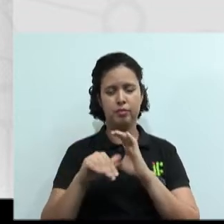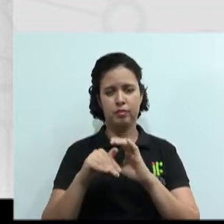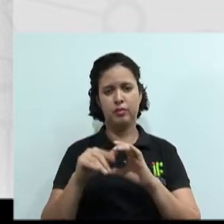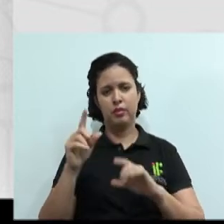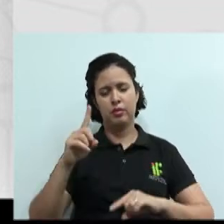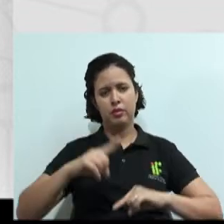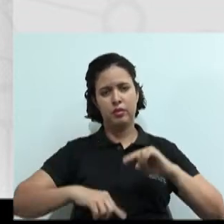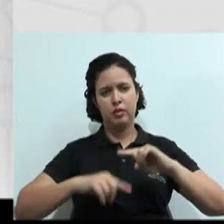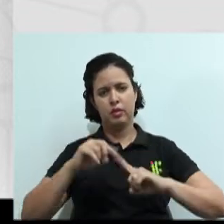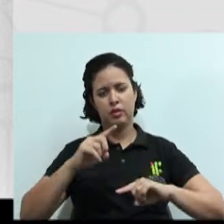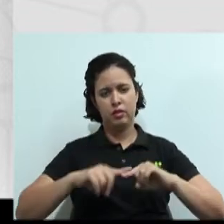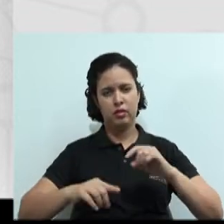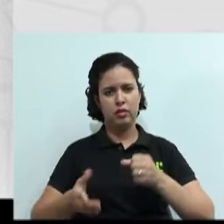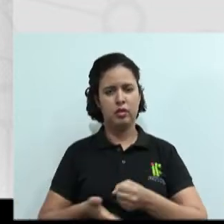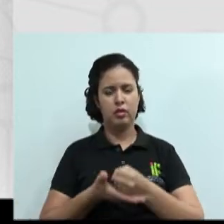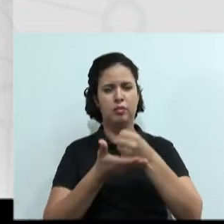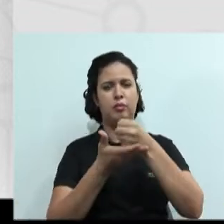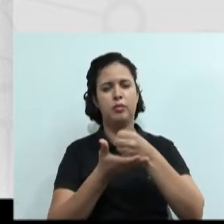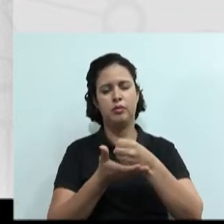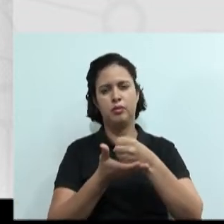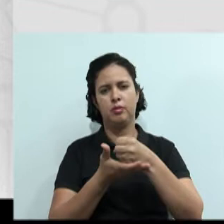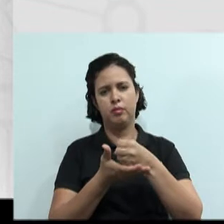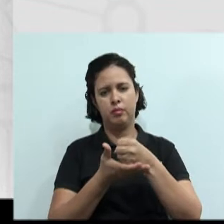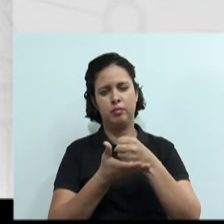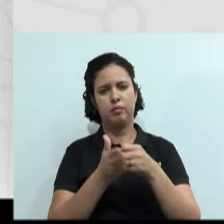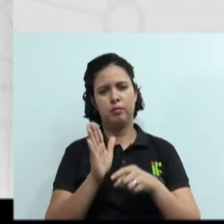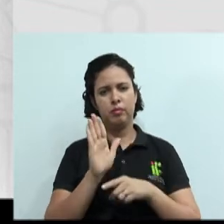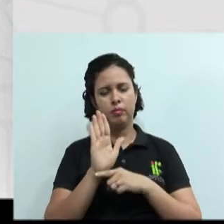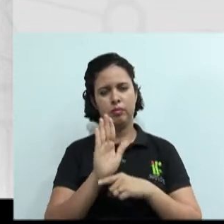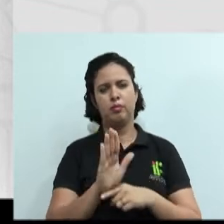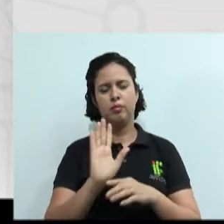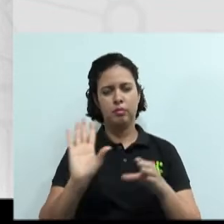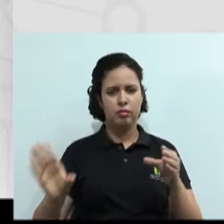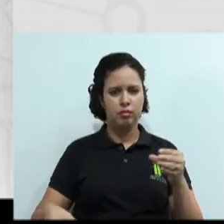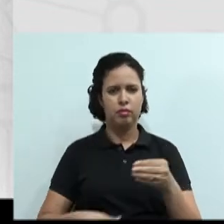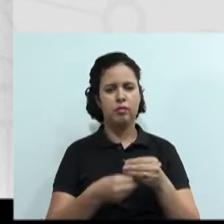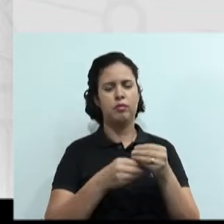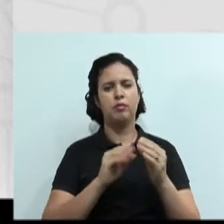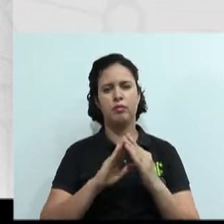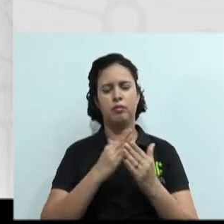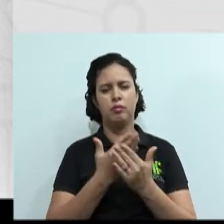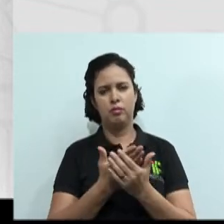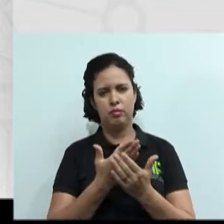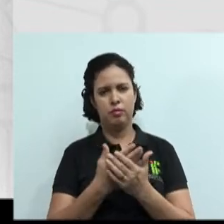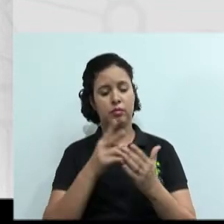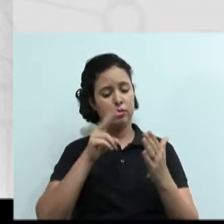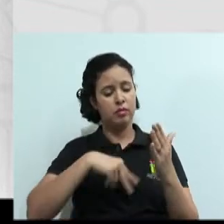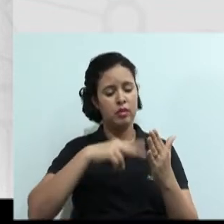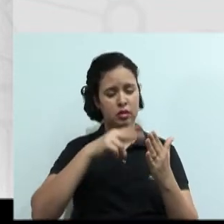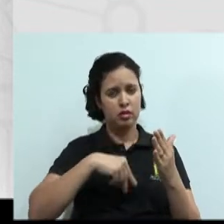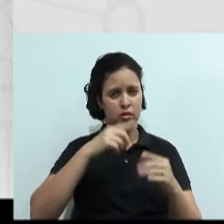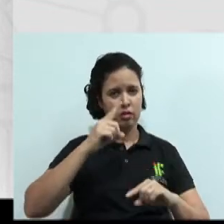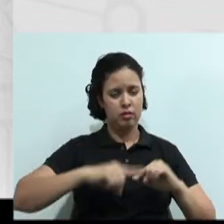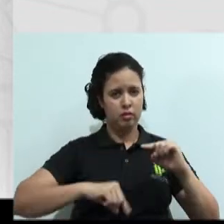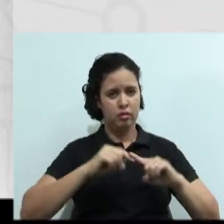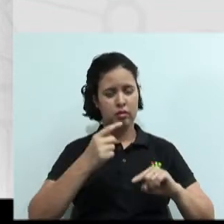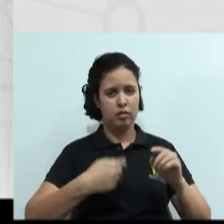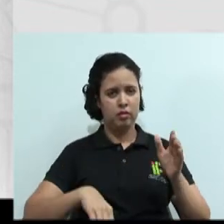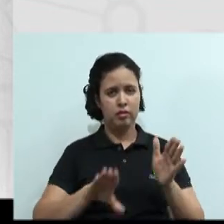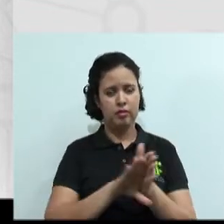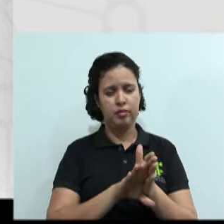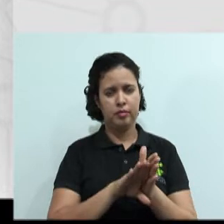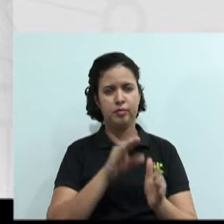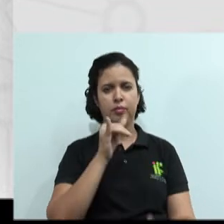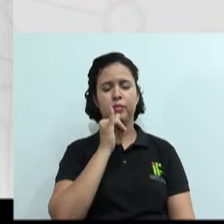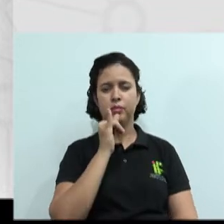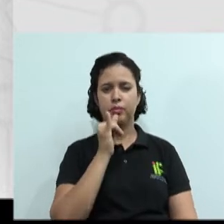material de apoio, um material complementar aos estudos. E é importante vocês darem uma lida nesse material para quando chegar nesses exemplos, vocês